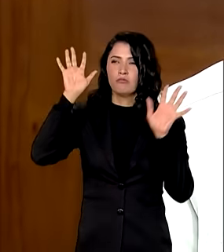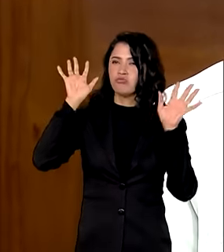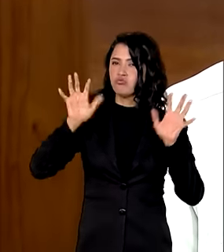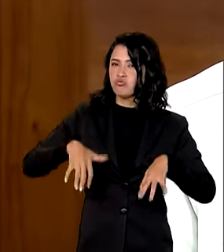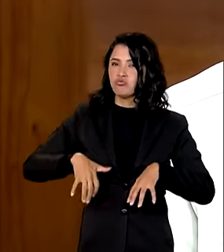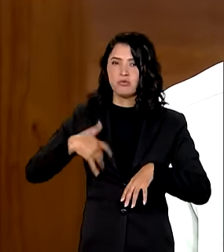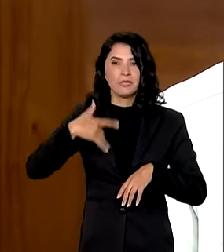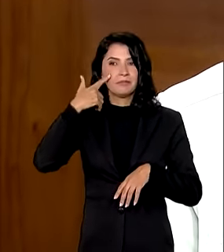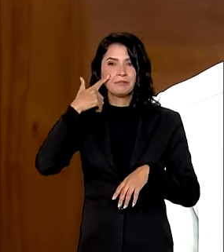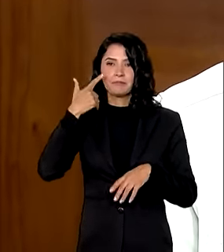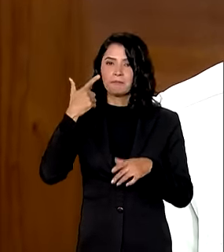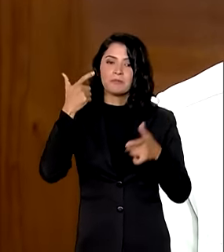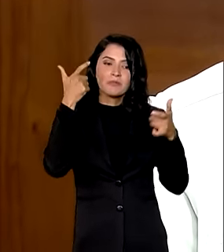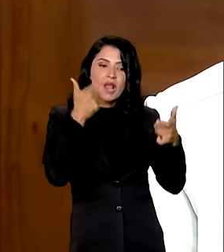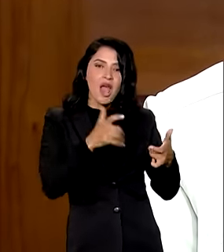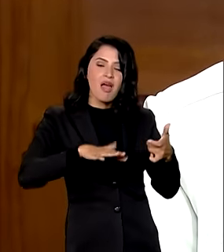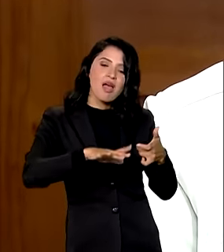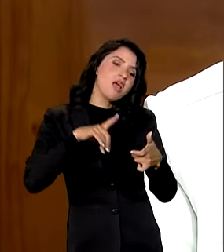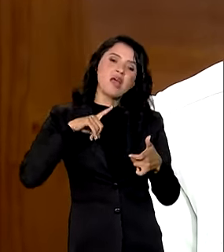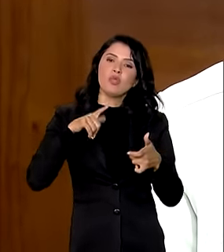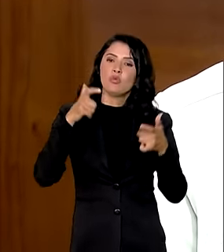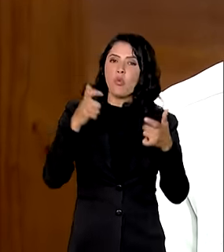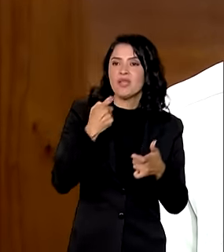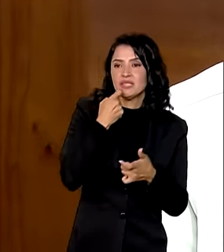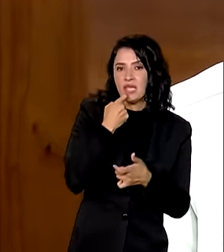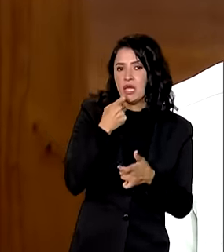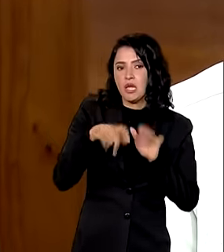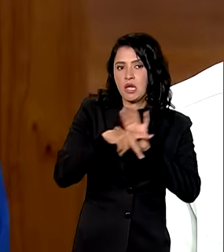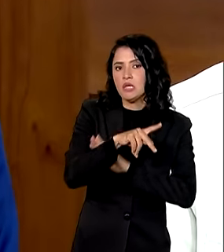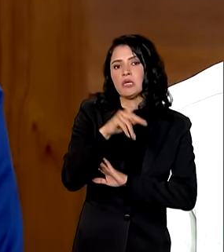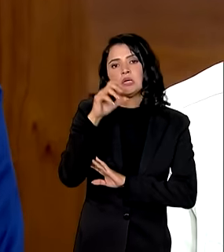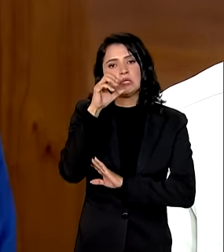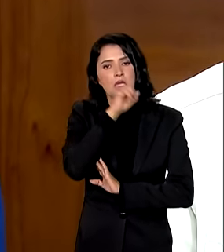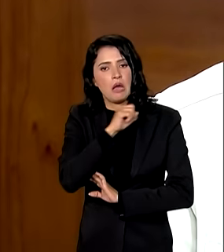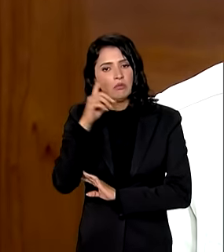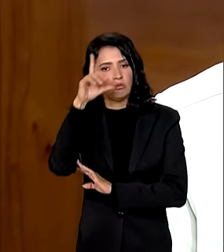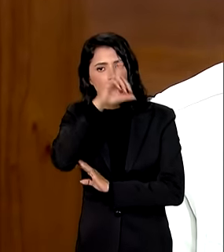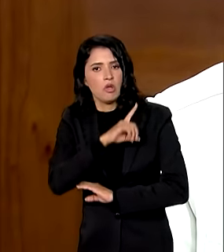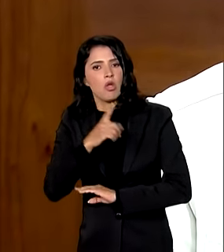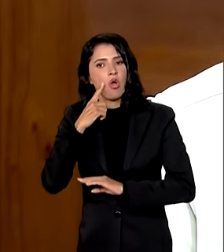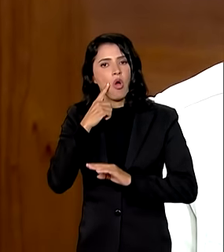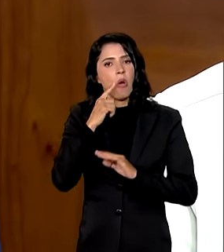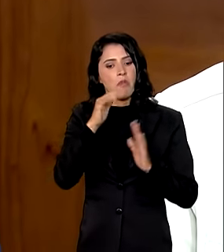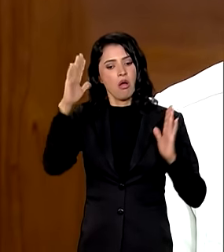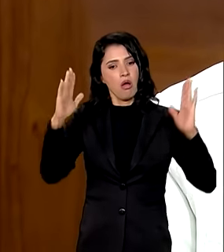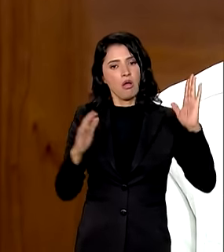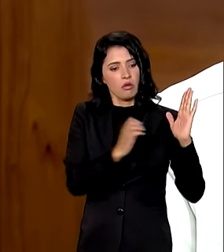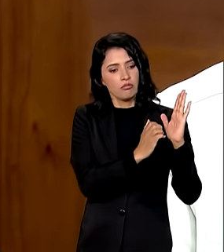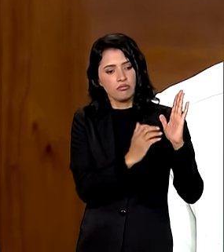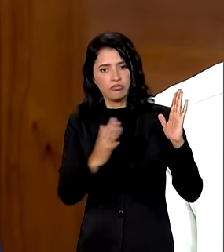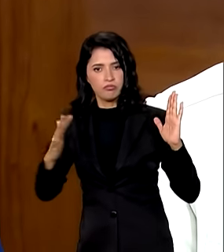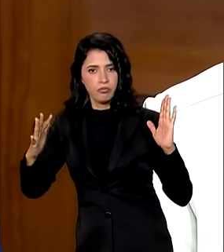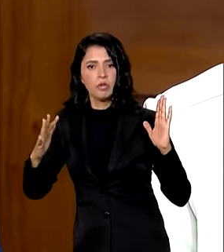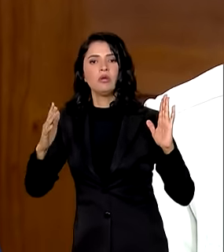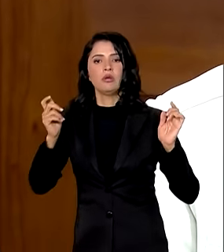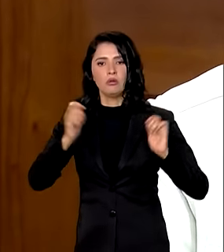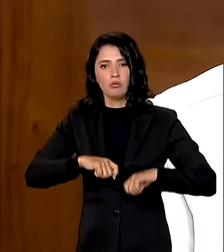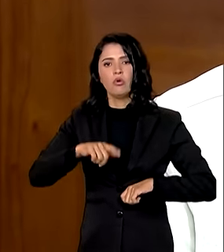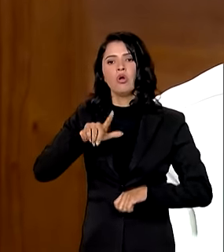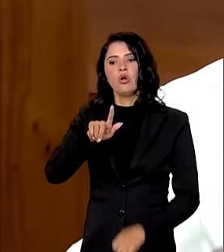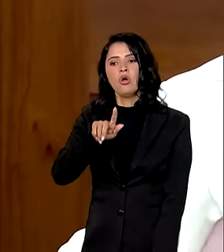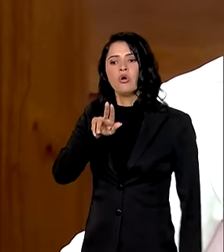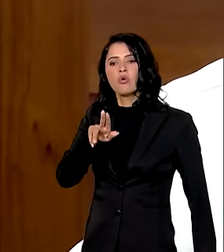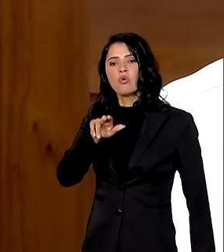não concentrado necessariamente em sexta, sábado e domingo, mas distribuído ao longo desse período. Guaíba já